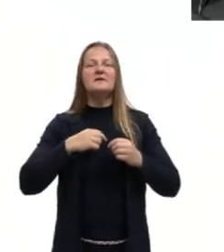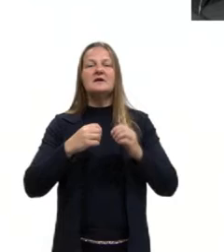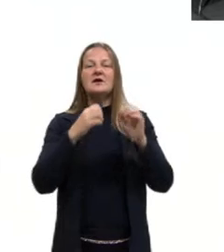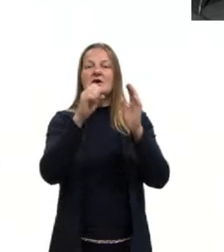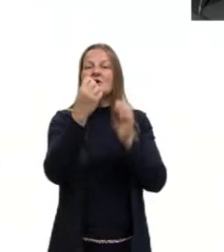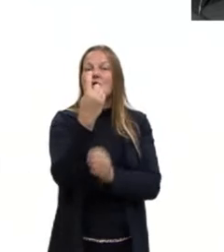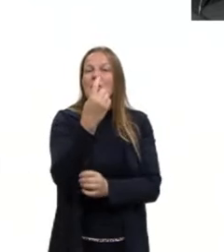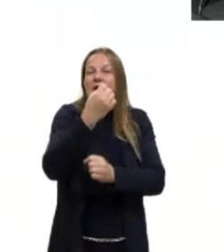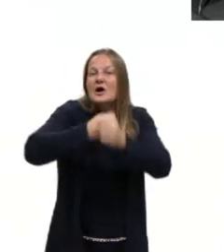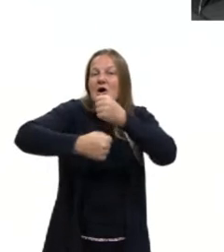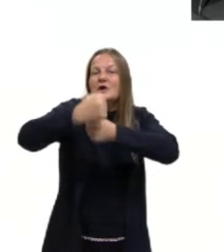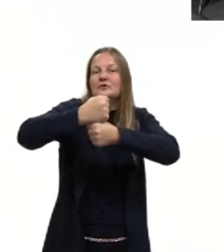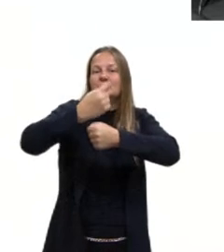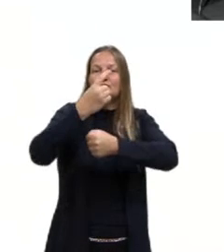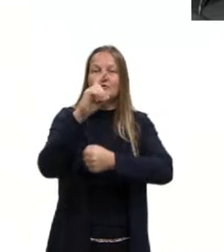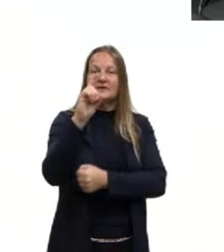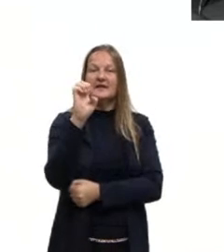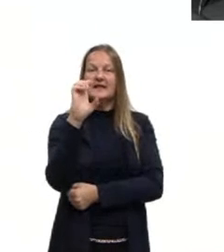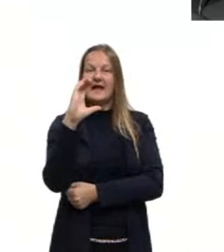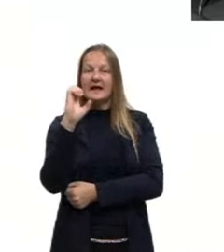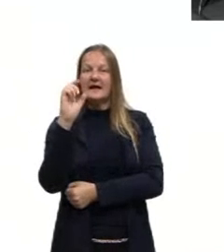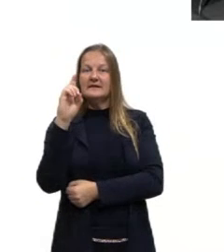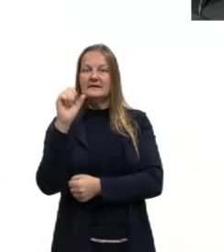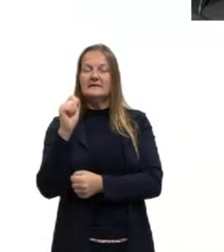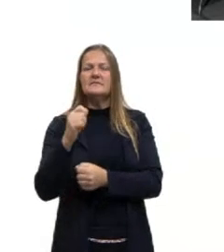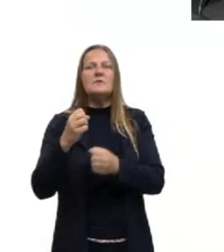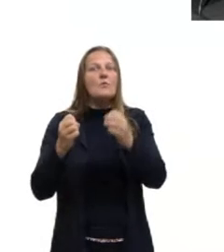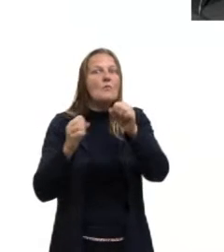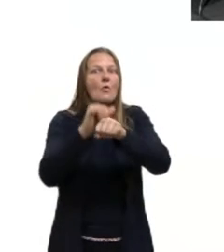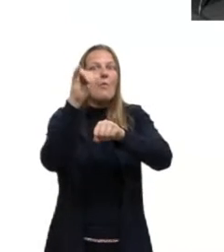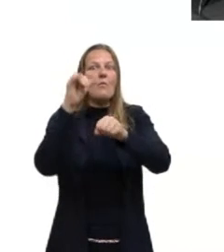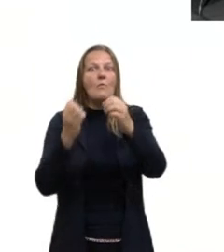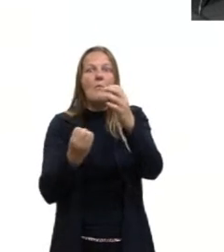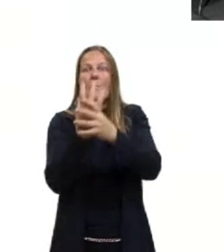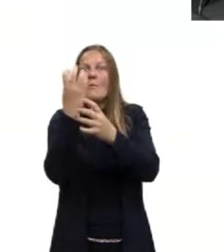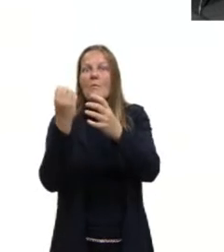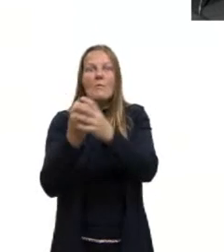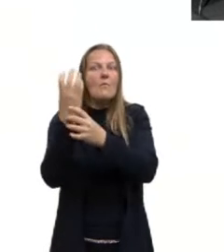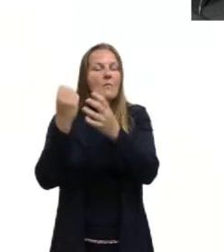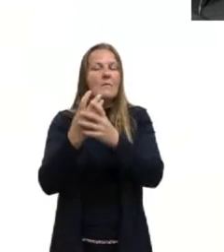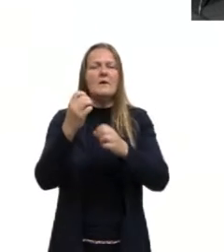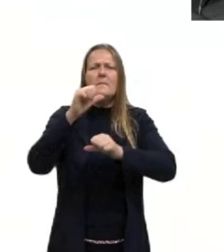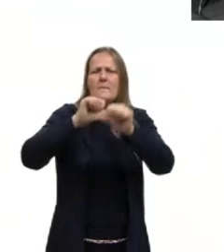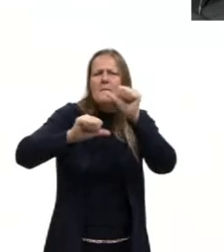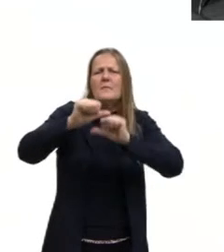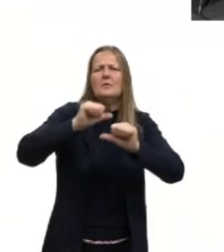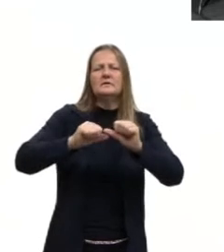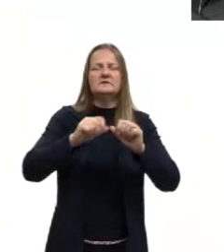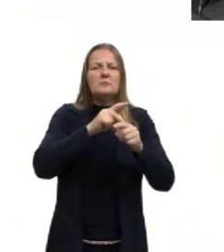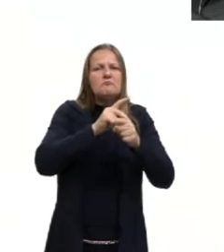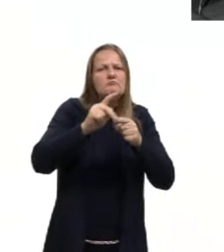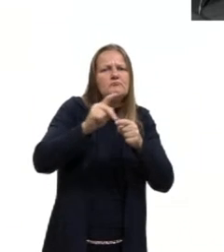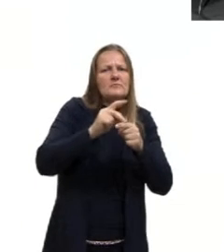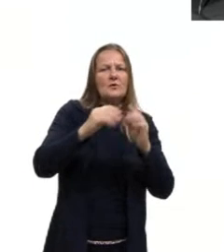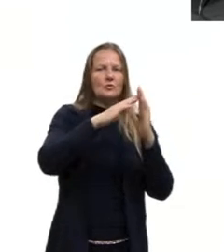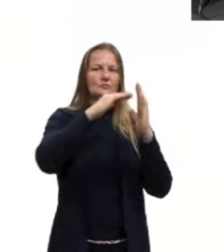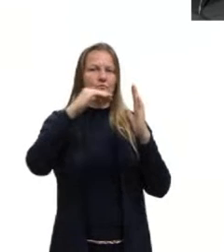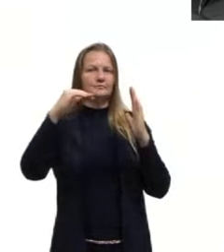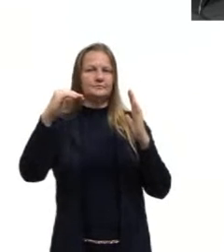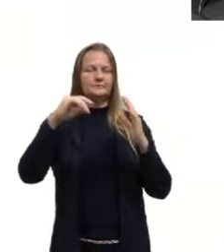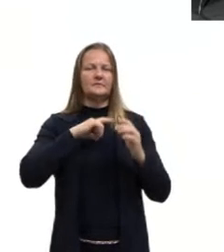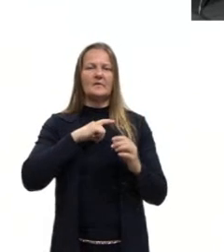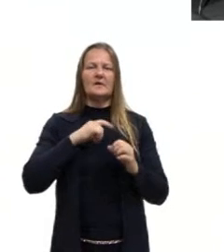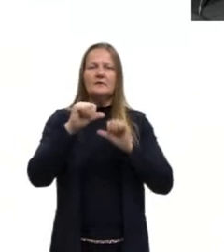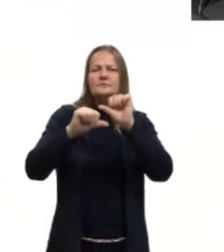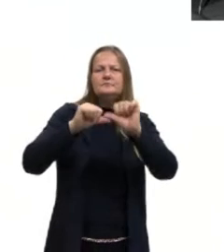década de grandes acontecimentos, de grande mudança no padrão estético. E